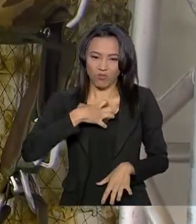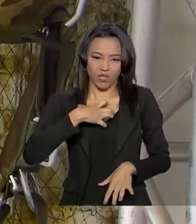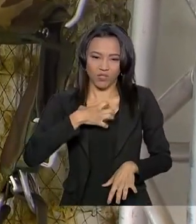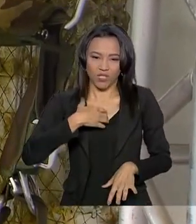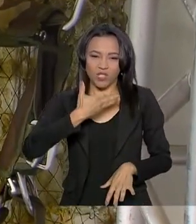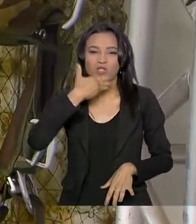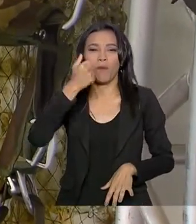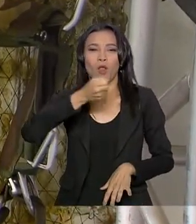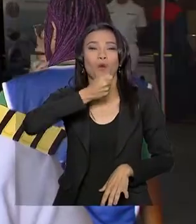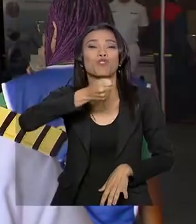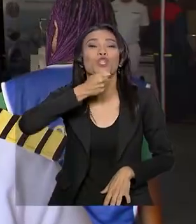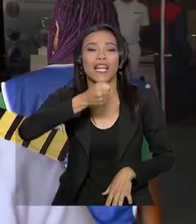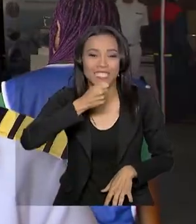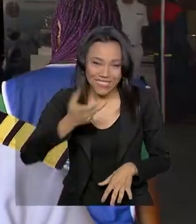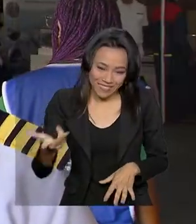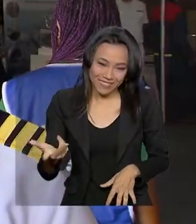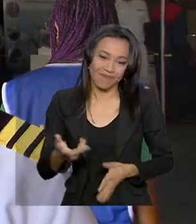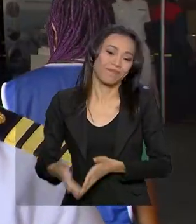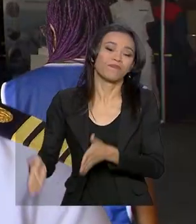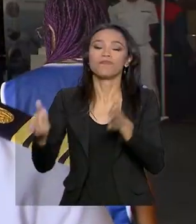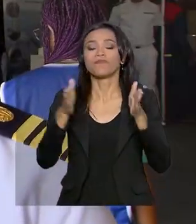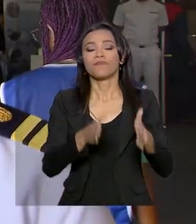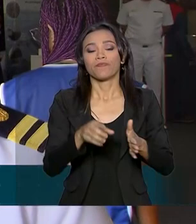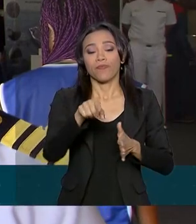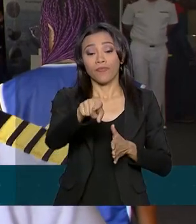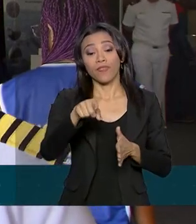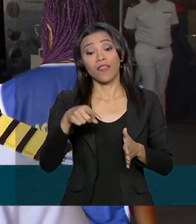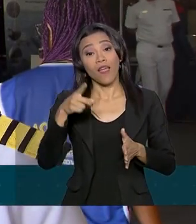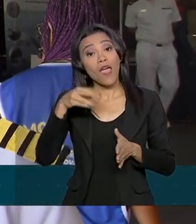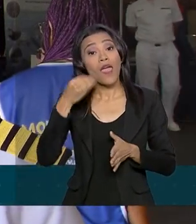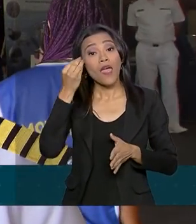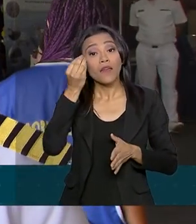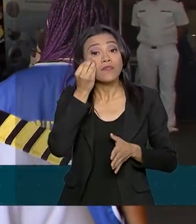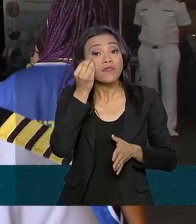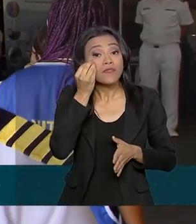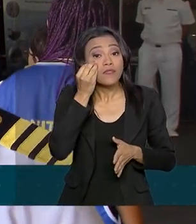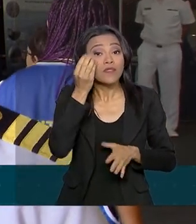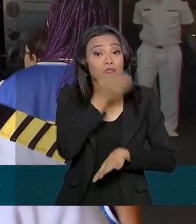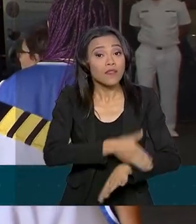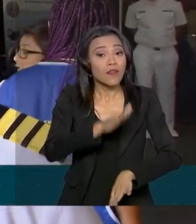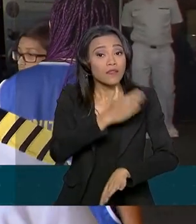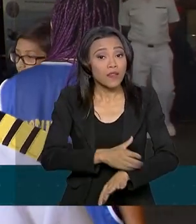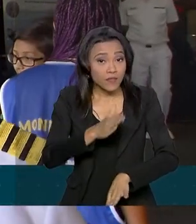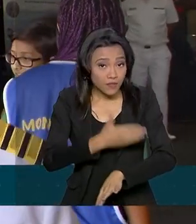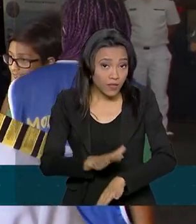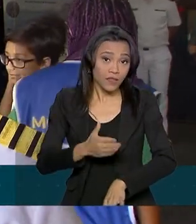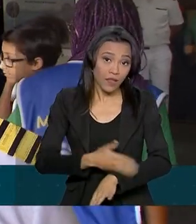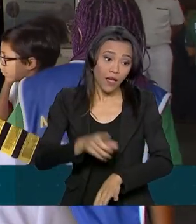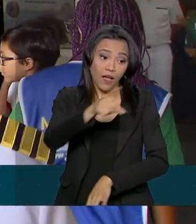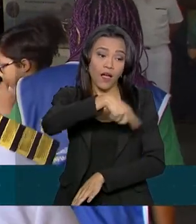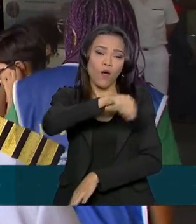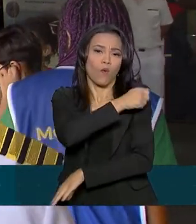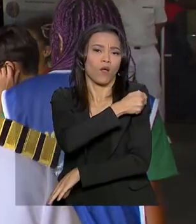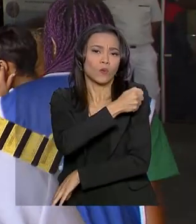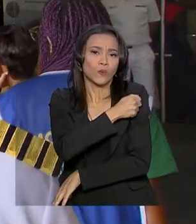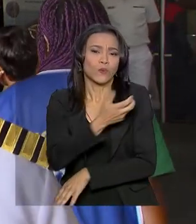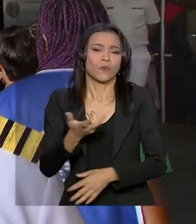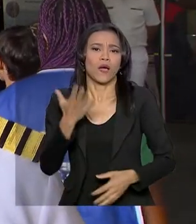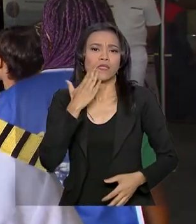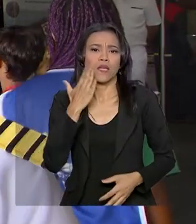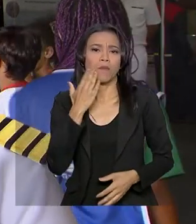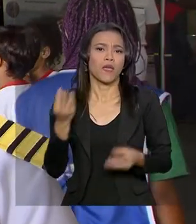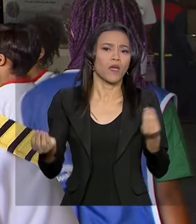Sou melhor como jornalista. É uma maneira de treinar o aluno a manobrar com